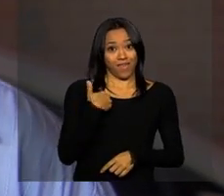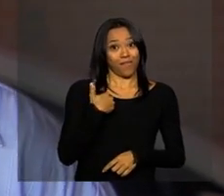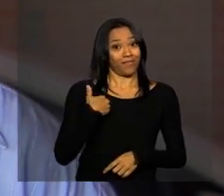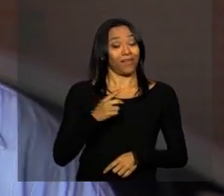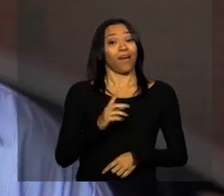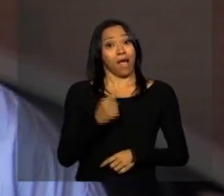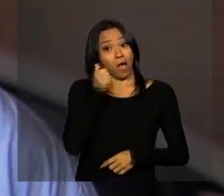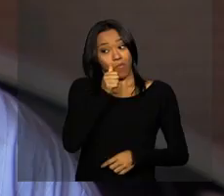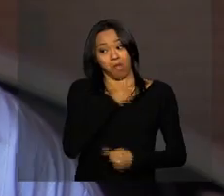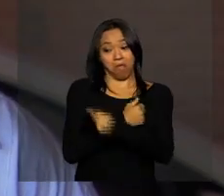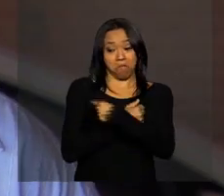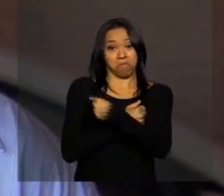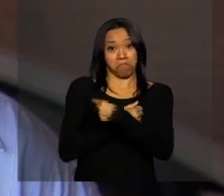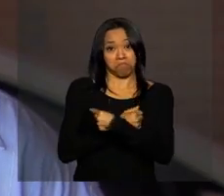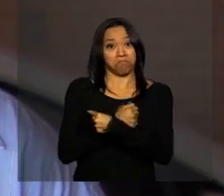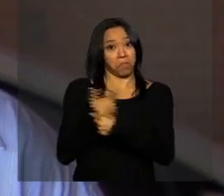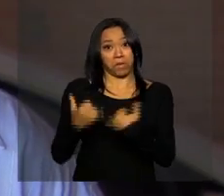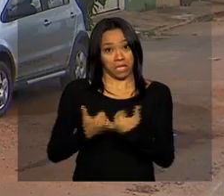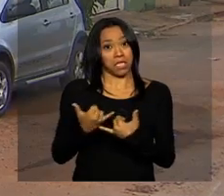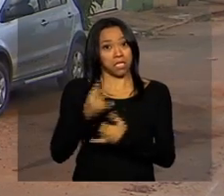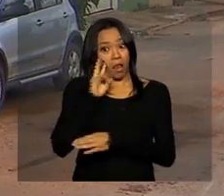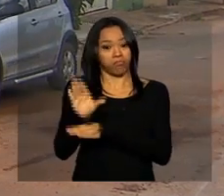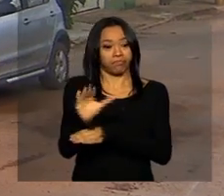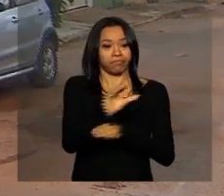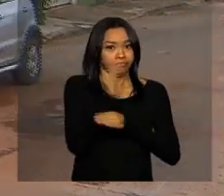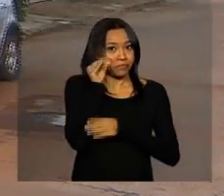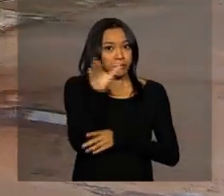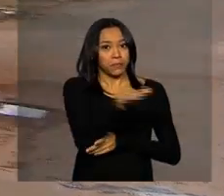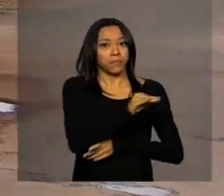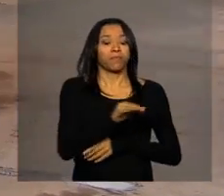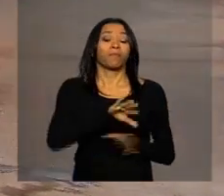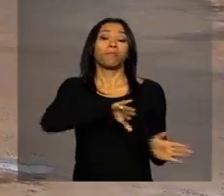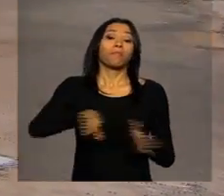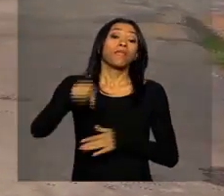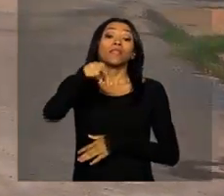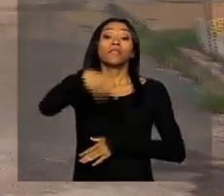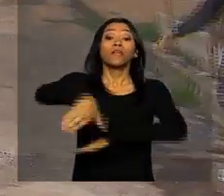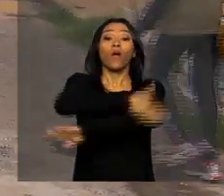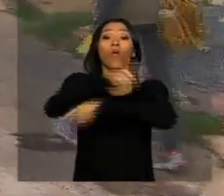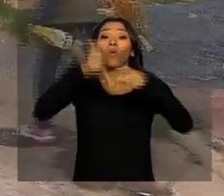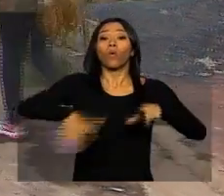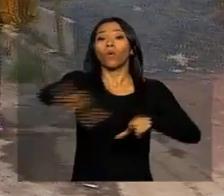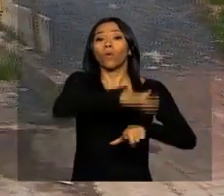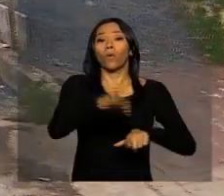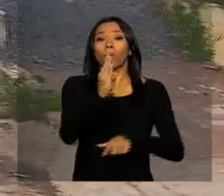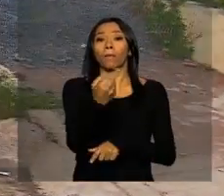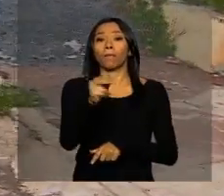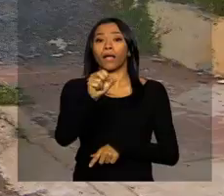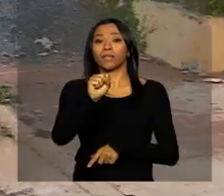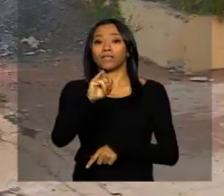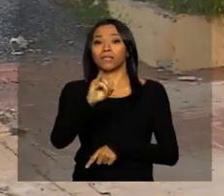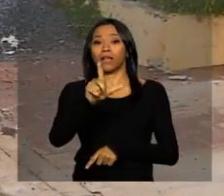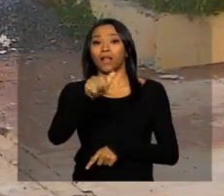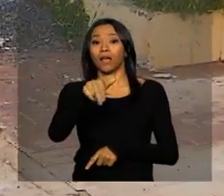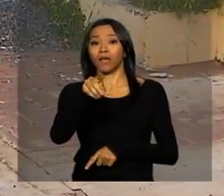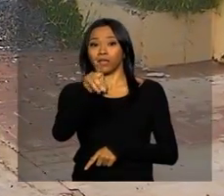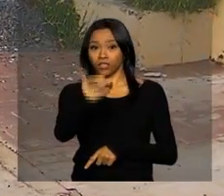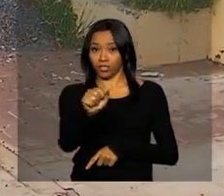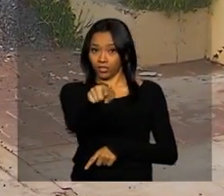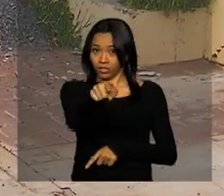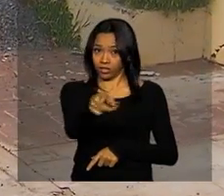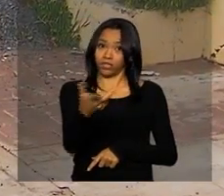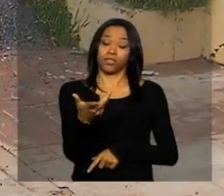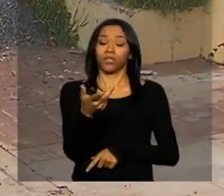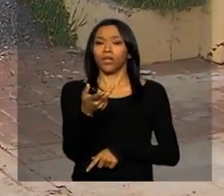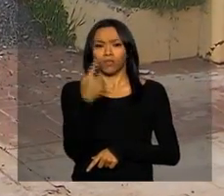mas a coroa aqui em casa não é brincadeira. Nessa rua em Braslândia, cidade a cerca de 50 quilômetros de Brasília, dessa